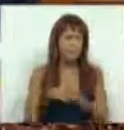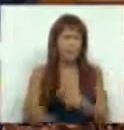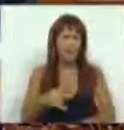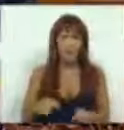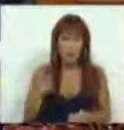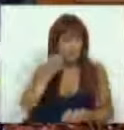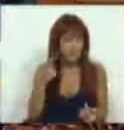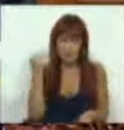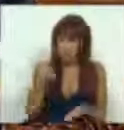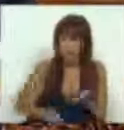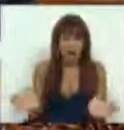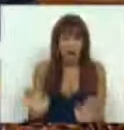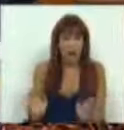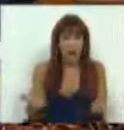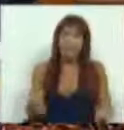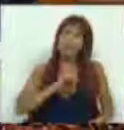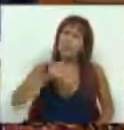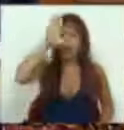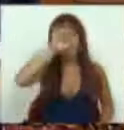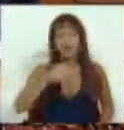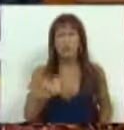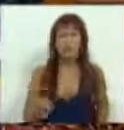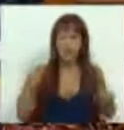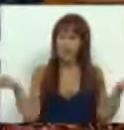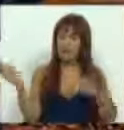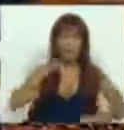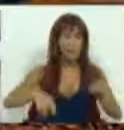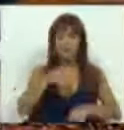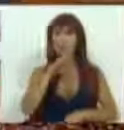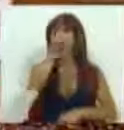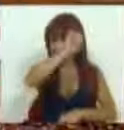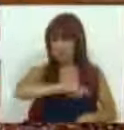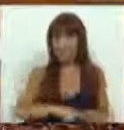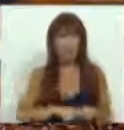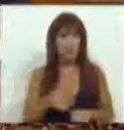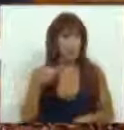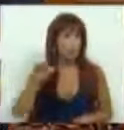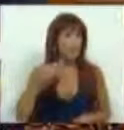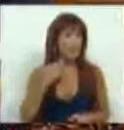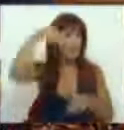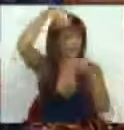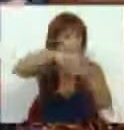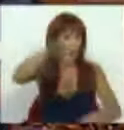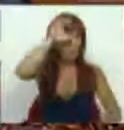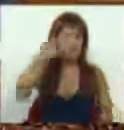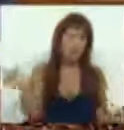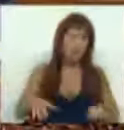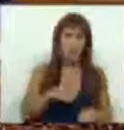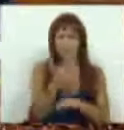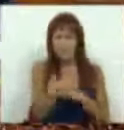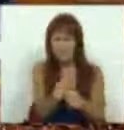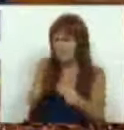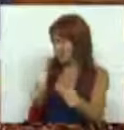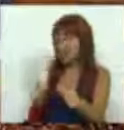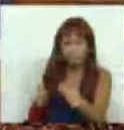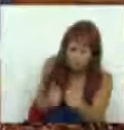estão a cobertas isenções? É que o Sr. Primeiro-Ministro nem campanha eleitoral afirmava que com o PSD no Governo ninguém ficaria